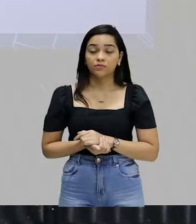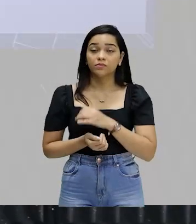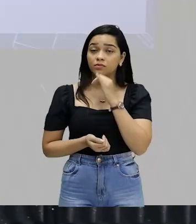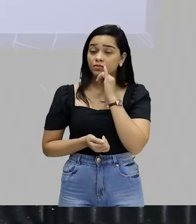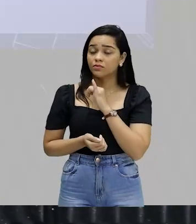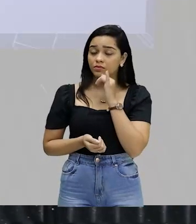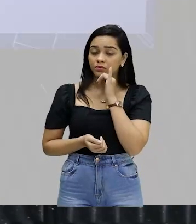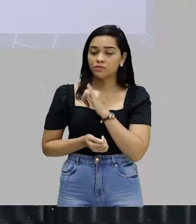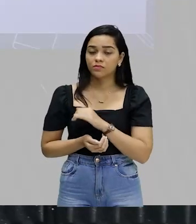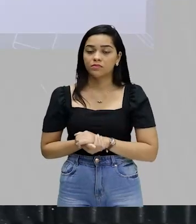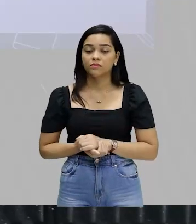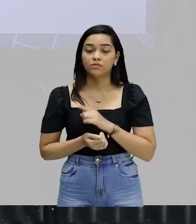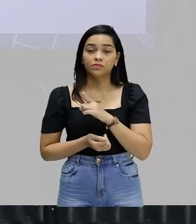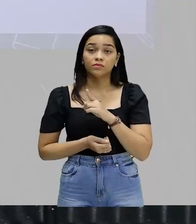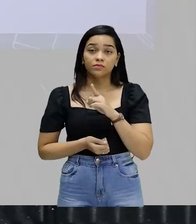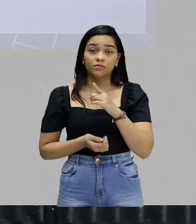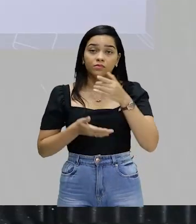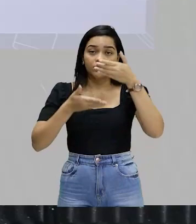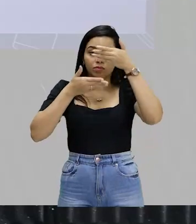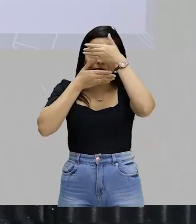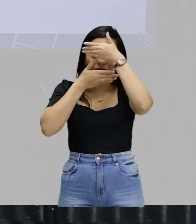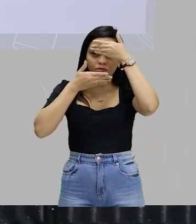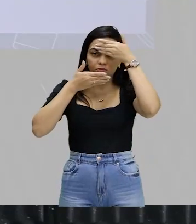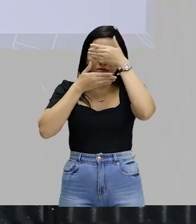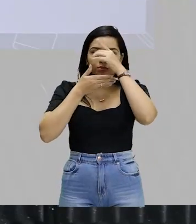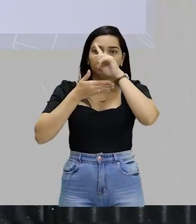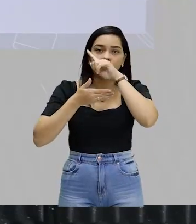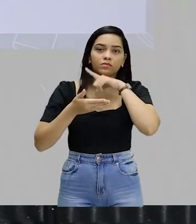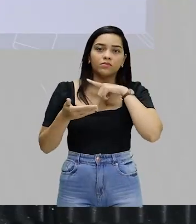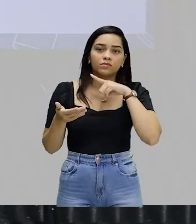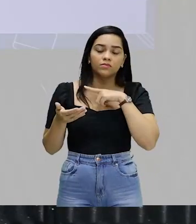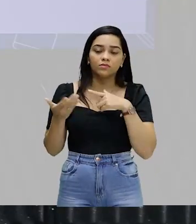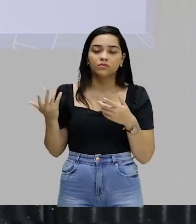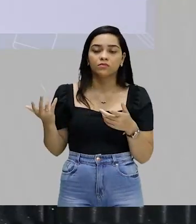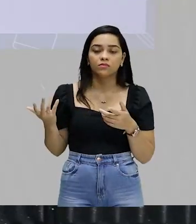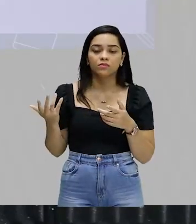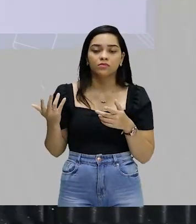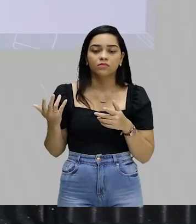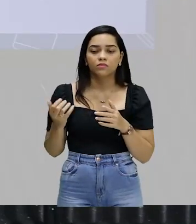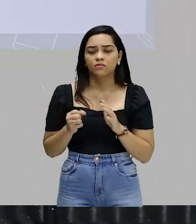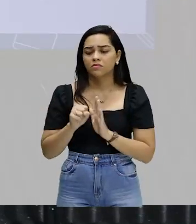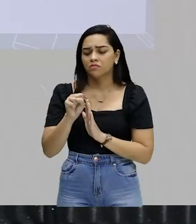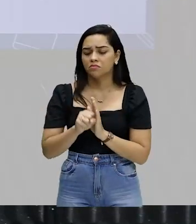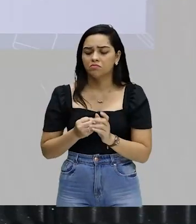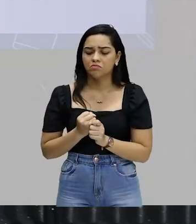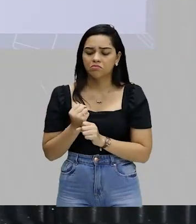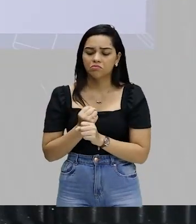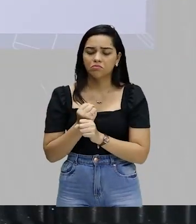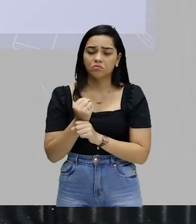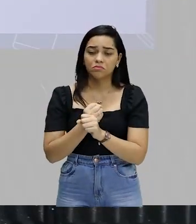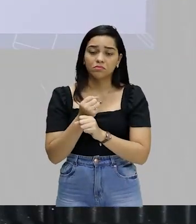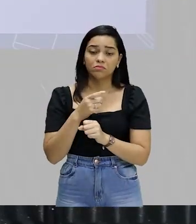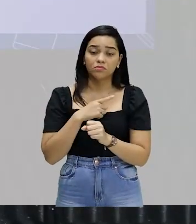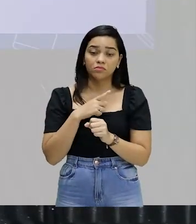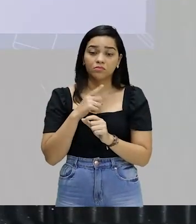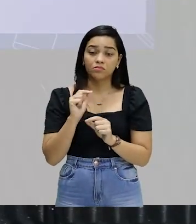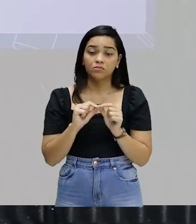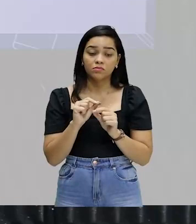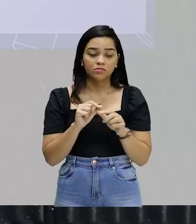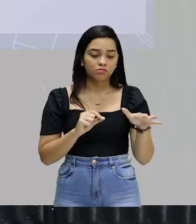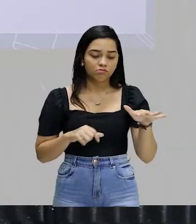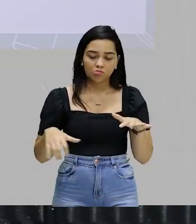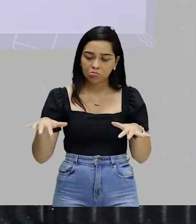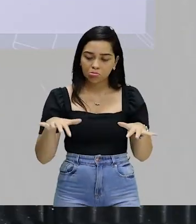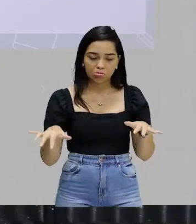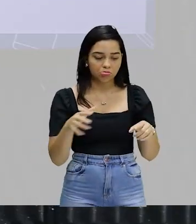exemplo lá no Oriente Médio a gente tem historicamente já há muitos séculos uma certa disputa territorial